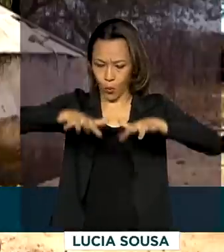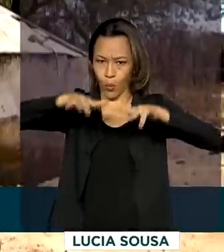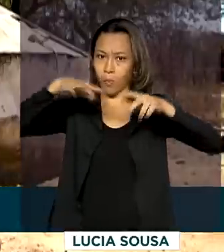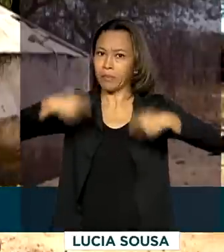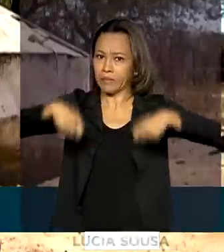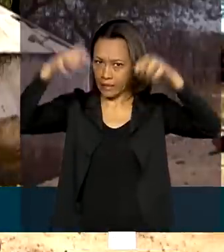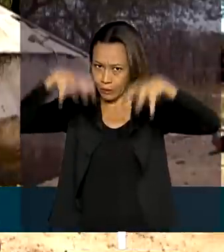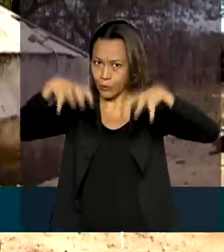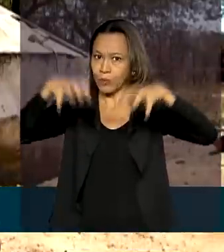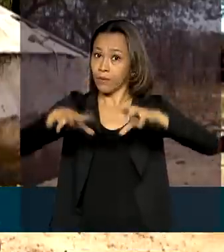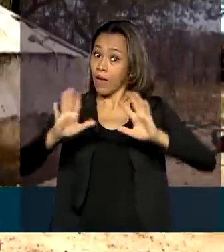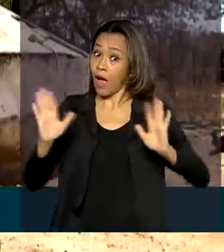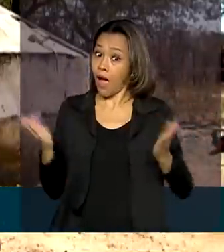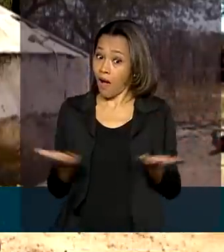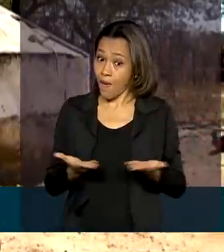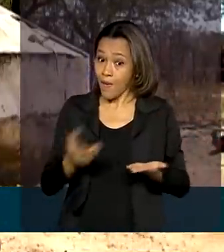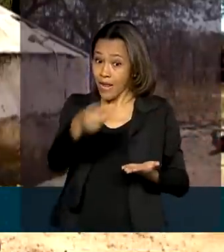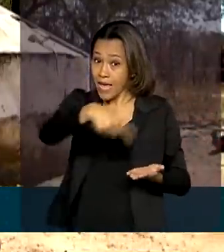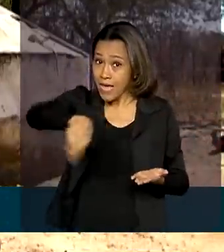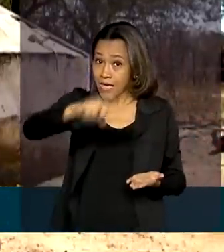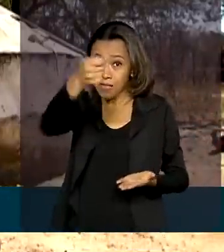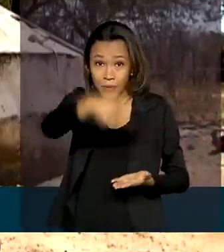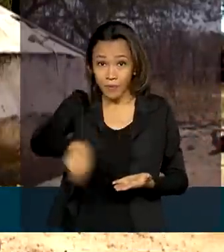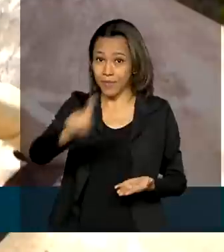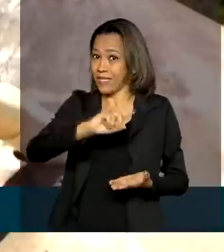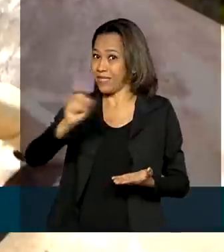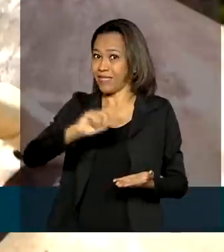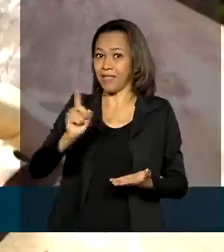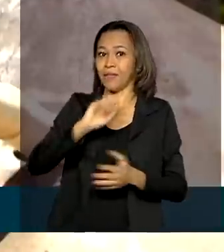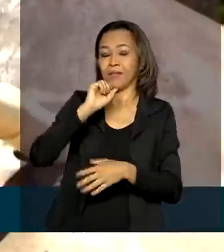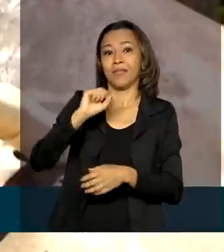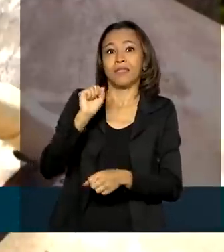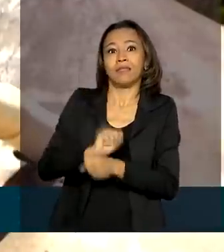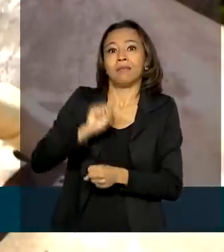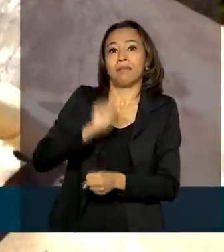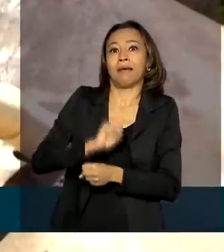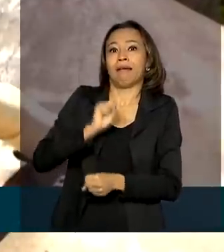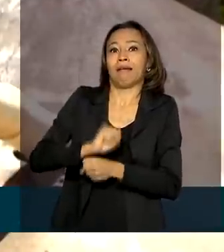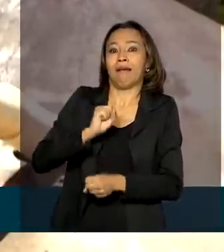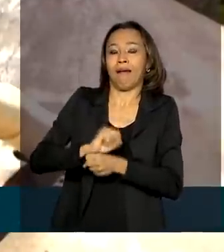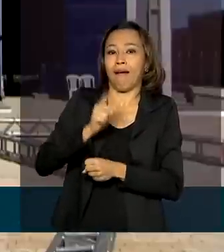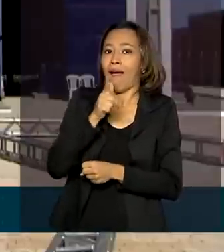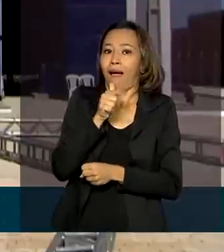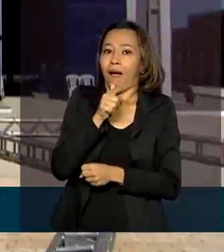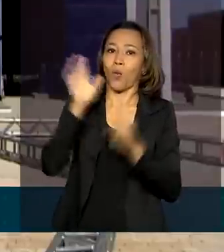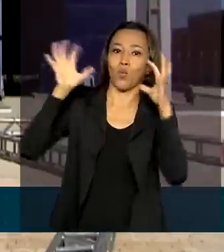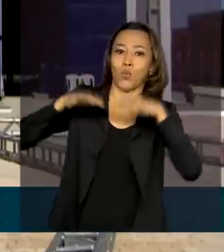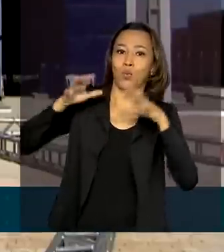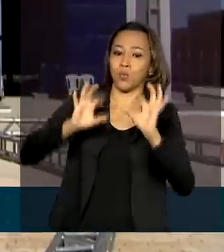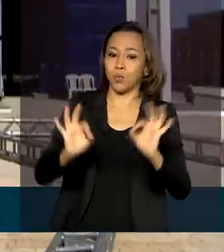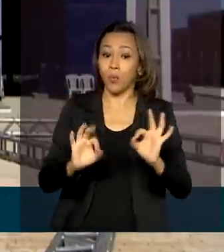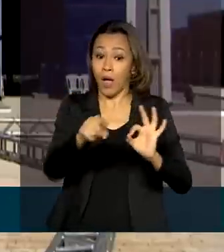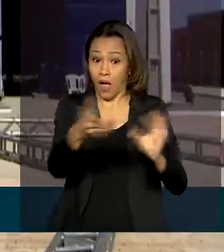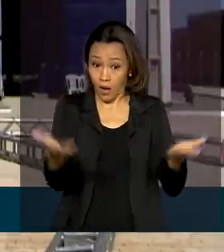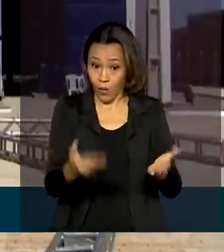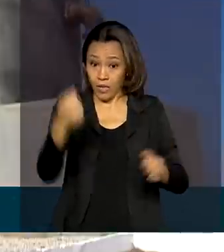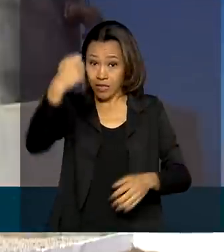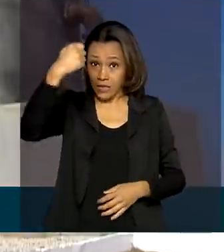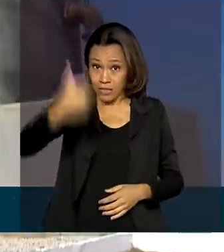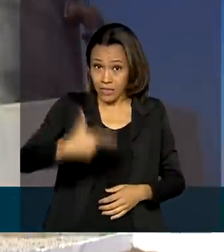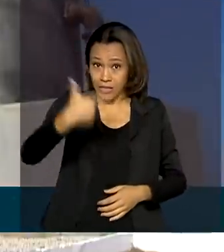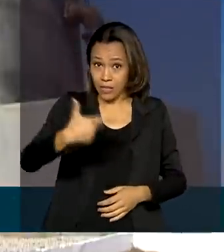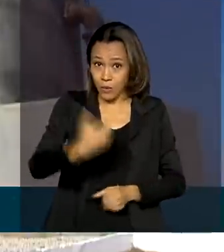rural. Agora, eles não precisarão mais conviver com o fantasma do racionamento de água. Com a inauguração da segunda